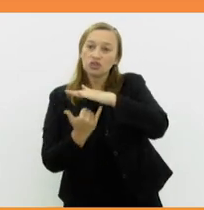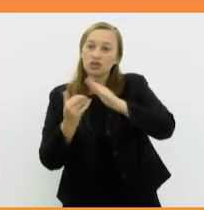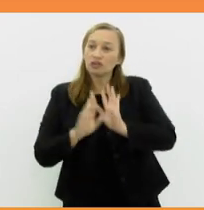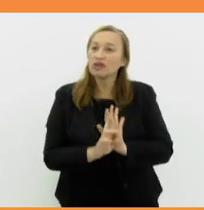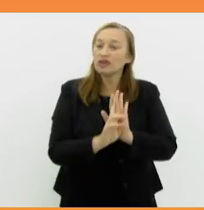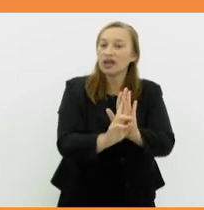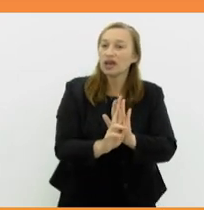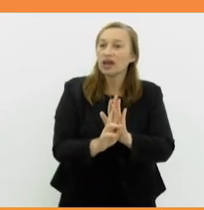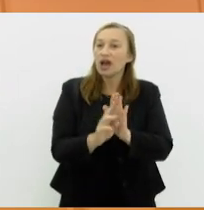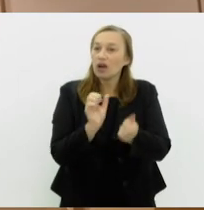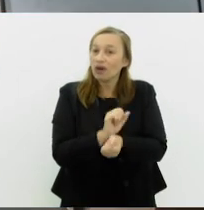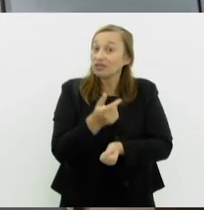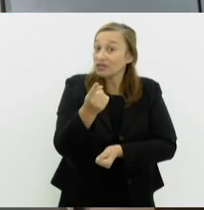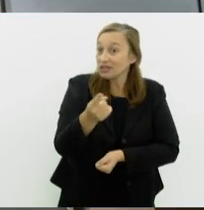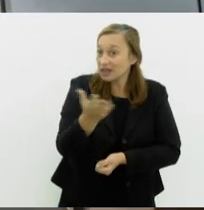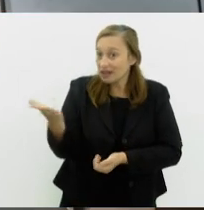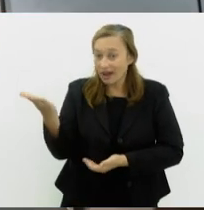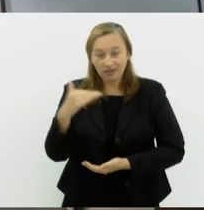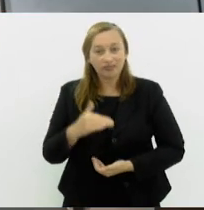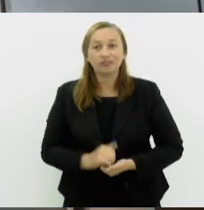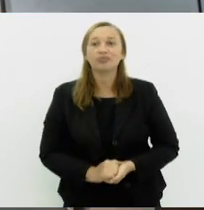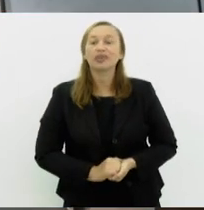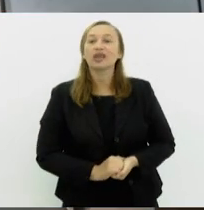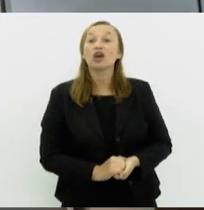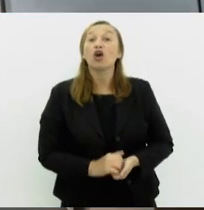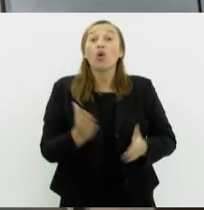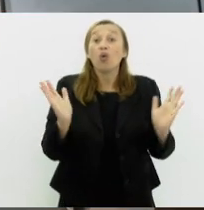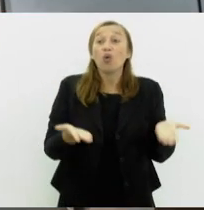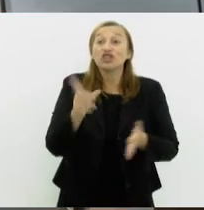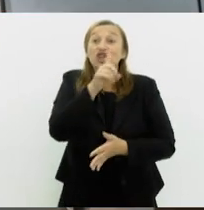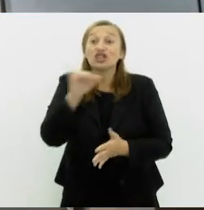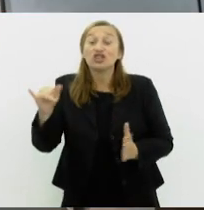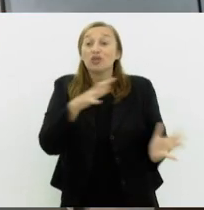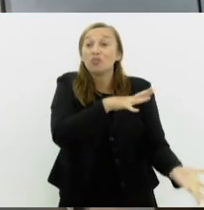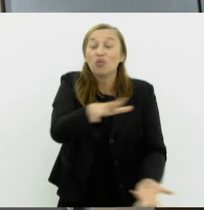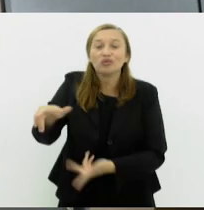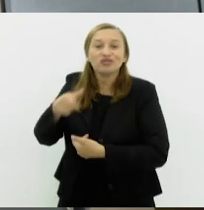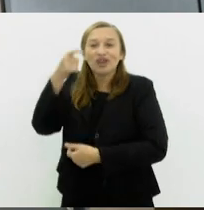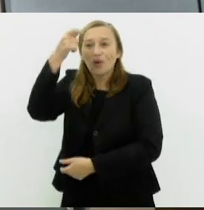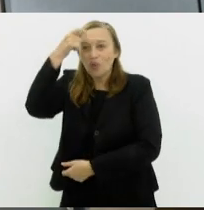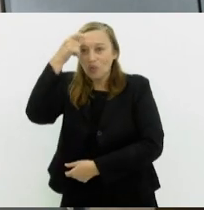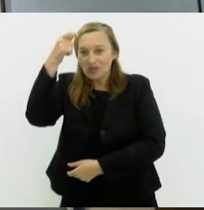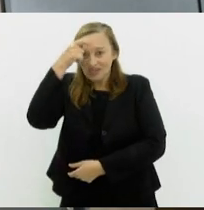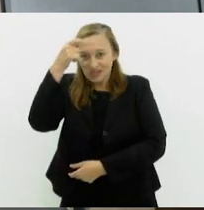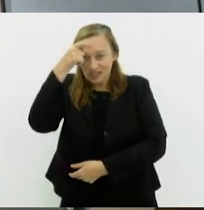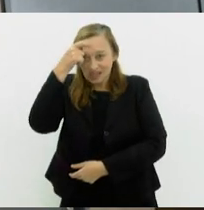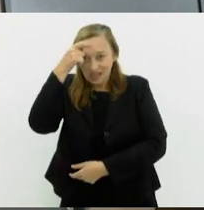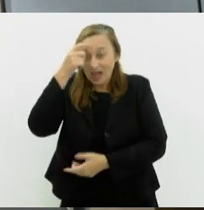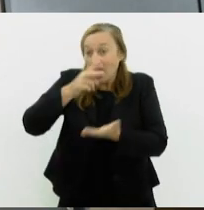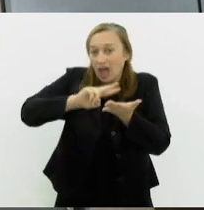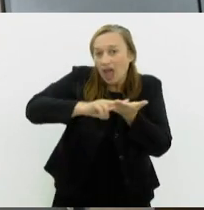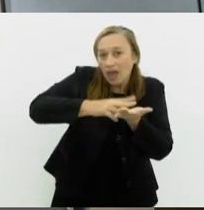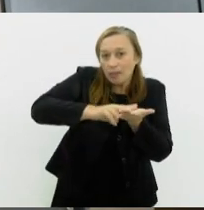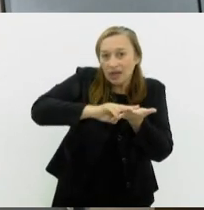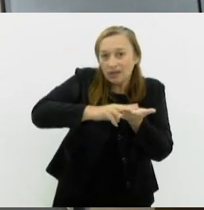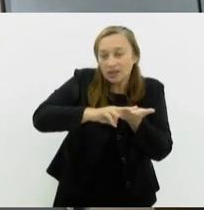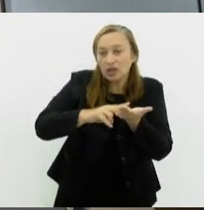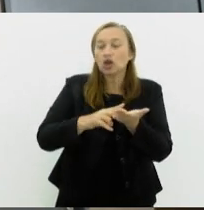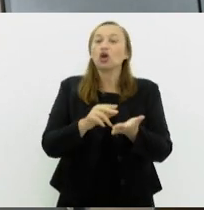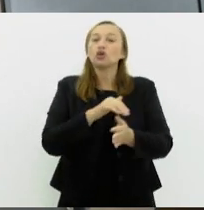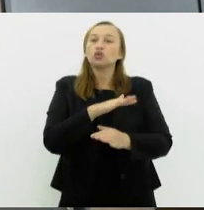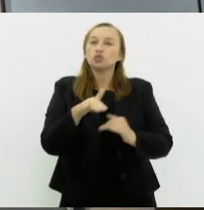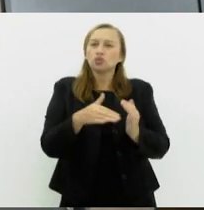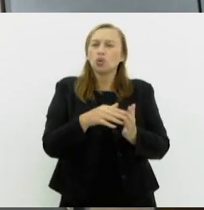A gente espera todo mundo lá. E hoje é dia mundial de conscientização sobre a epilepsia. Em todo o mundo,